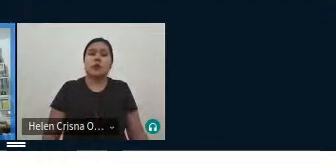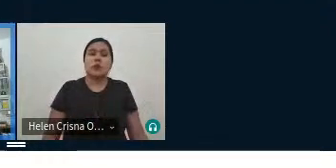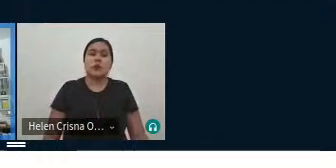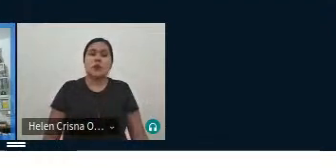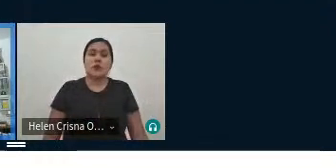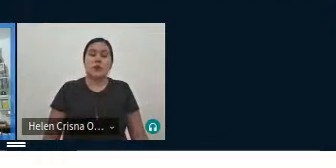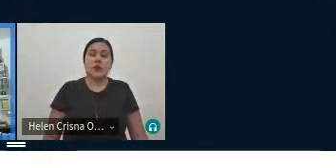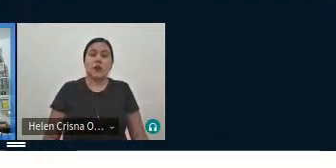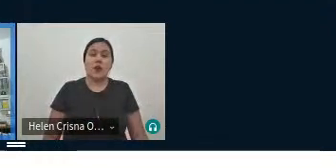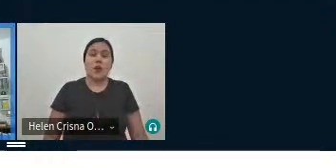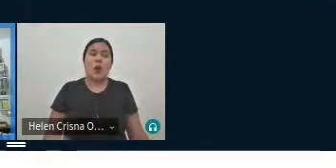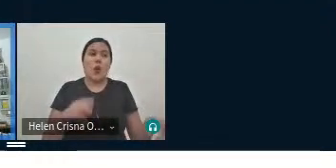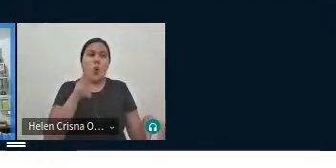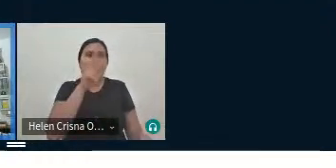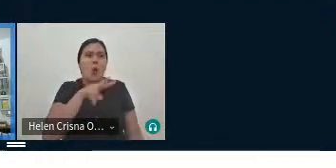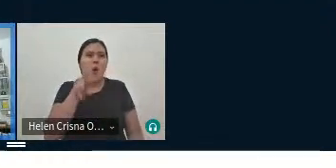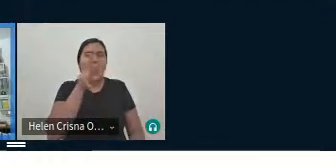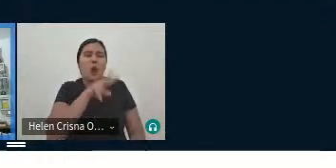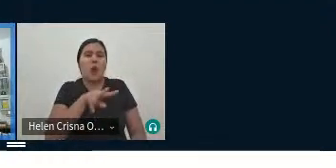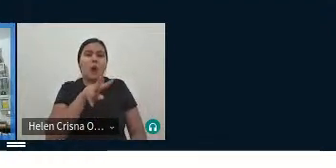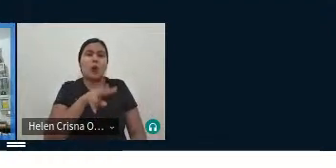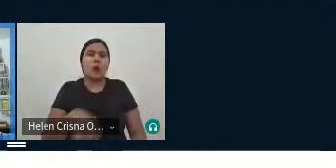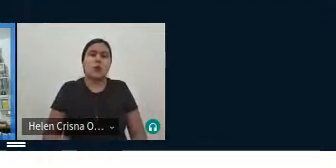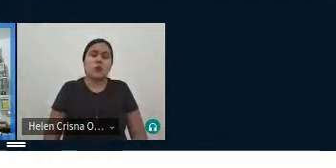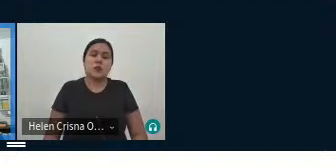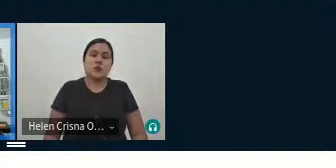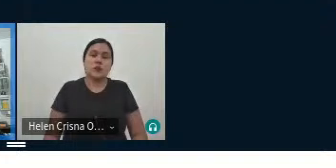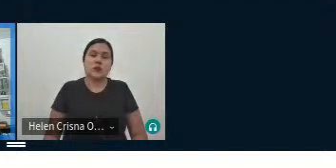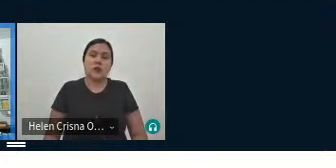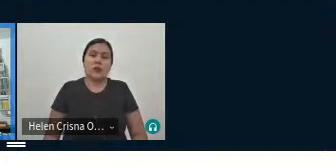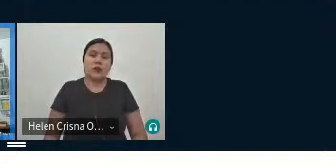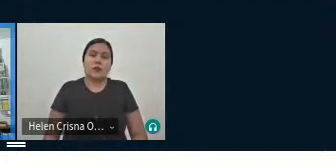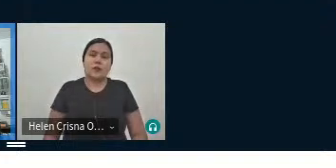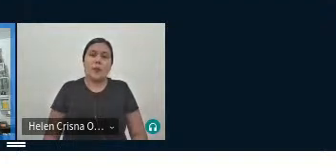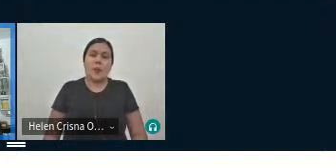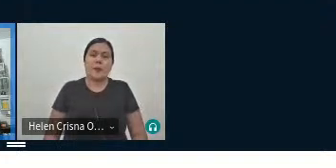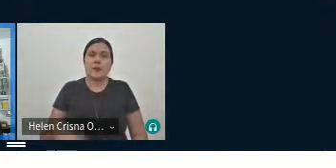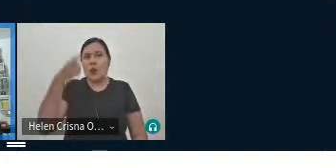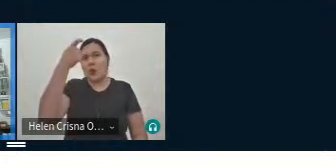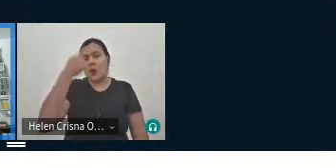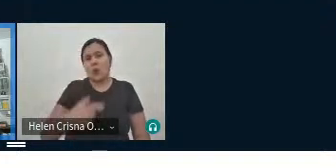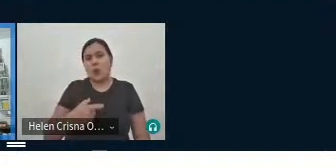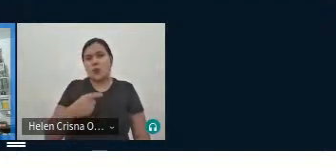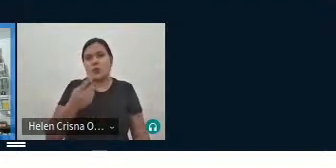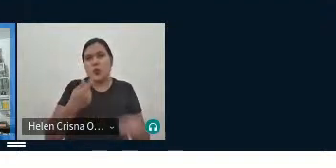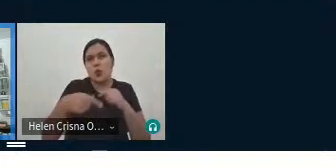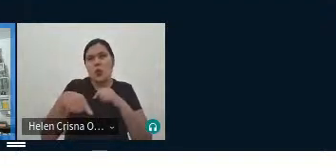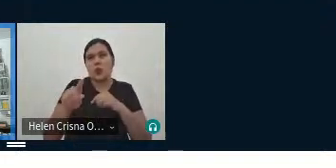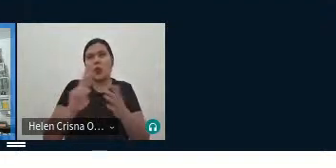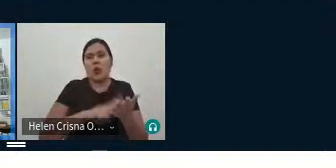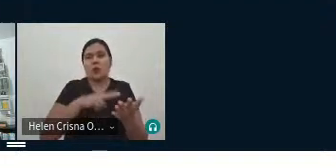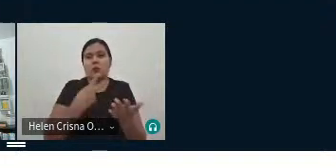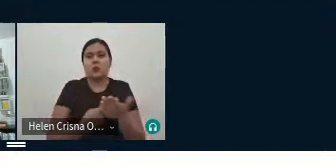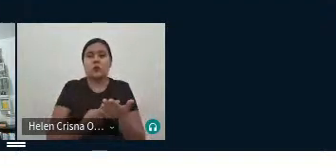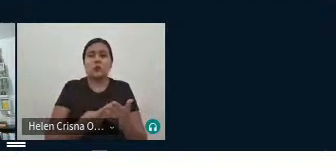tendo esse olhar do indivíduo para onde está indo a tradução.